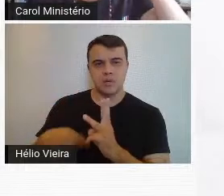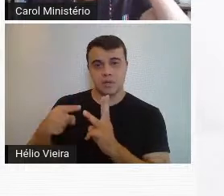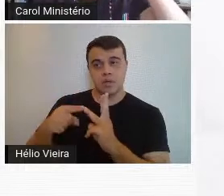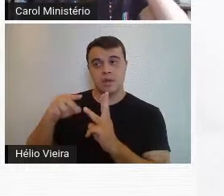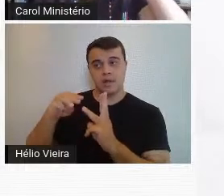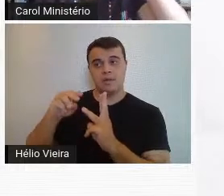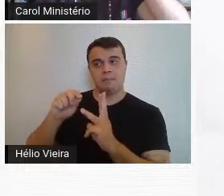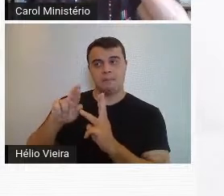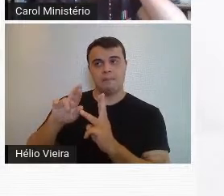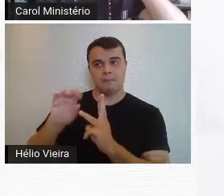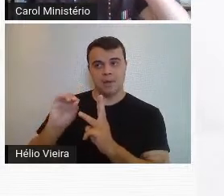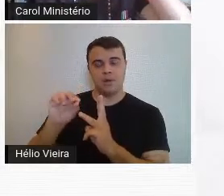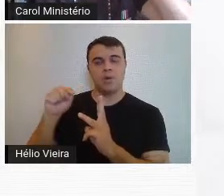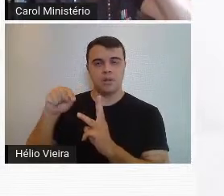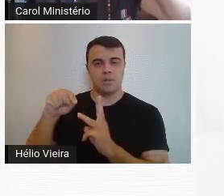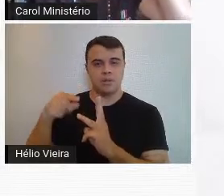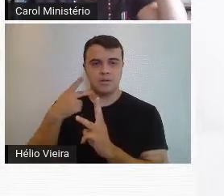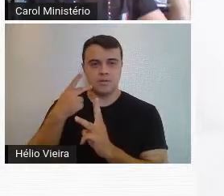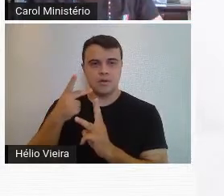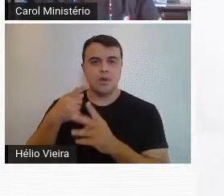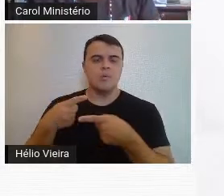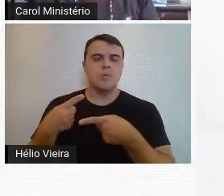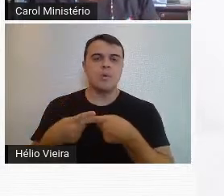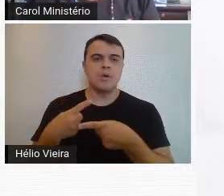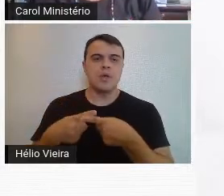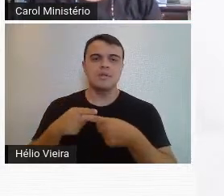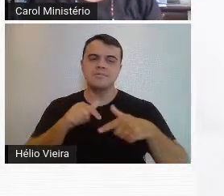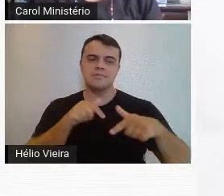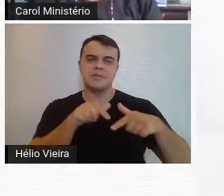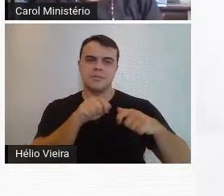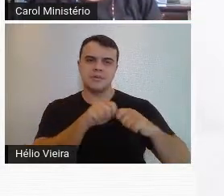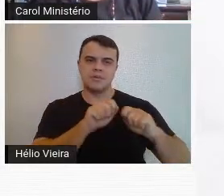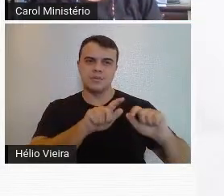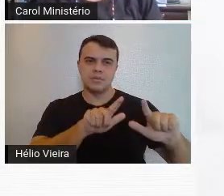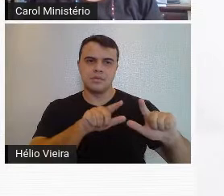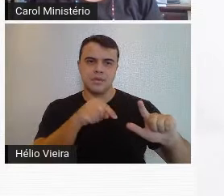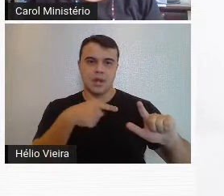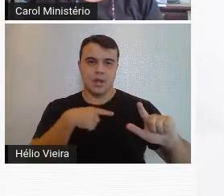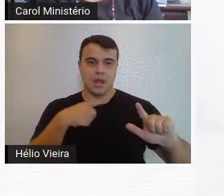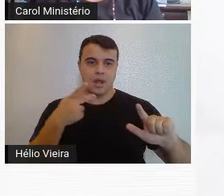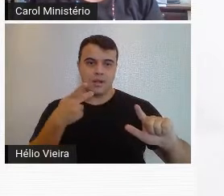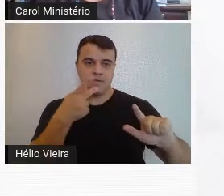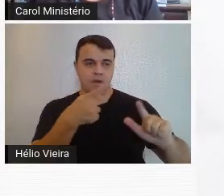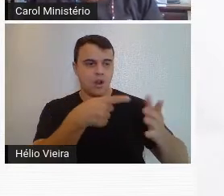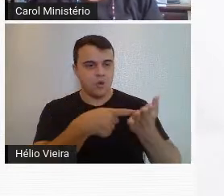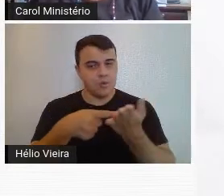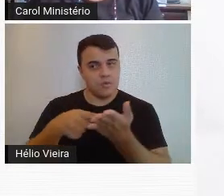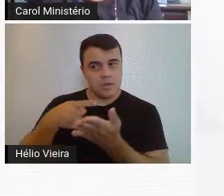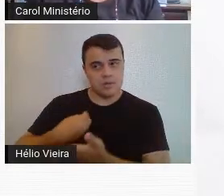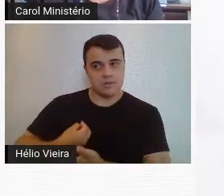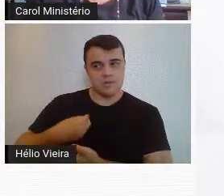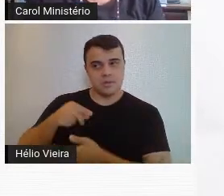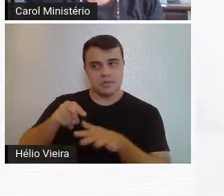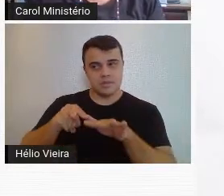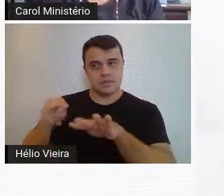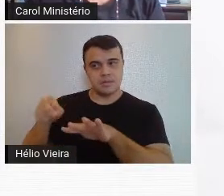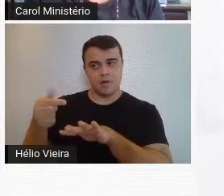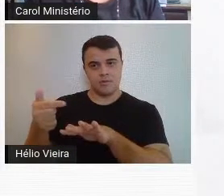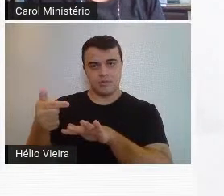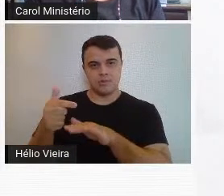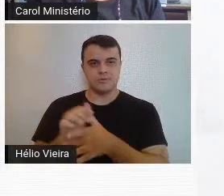de Andrade, e aí, muito em função desses trabalhos que ela vai desenvolvendo, é por isso que ela, então, é convidada a participar da Semana de 22.